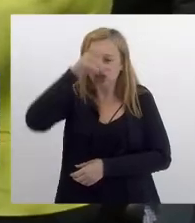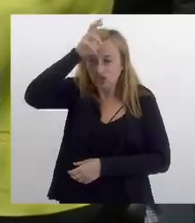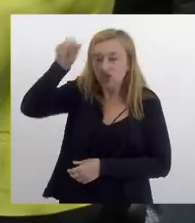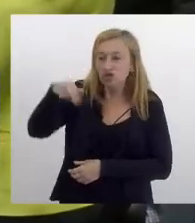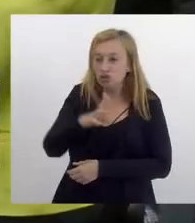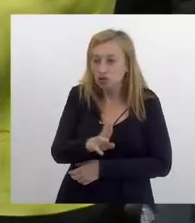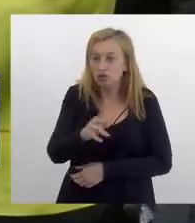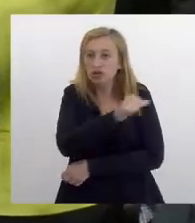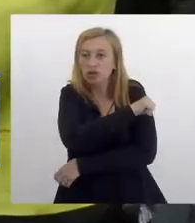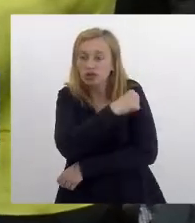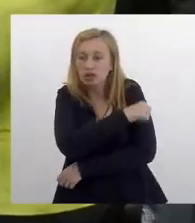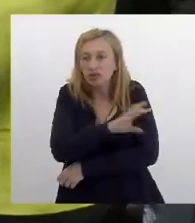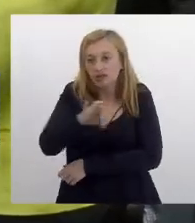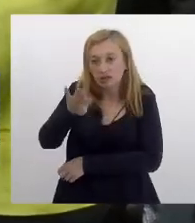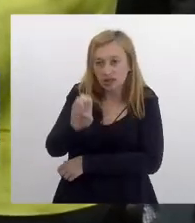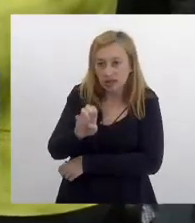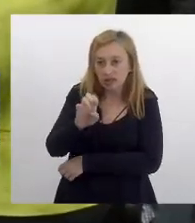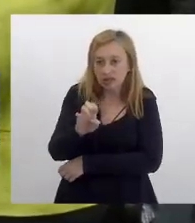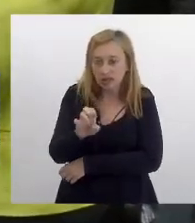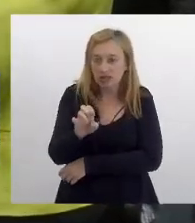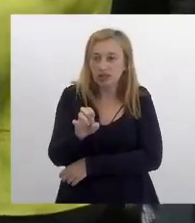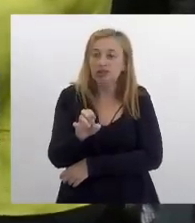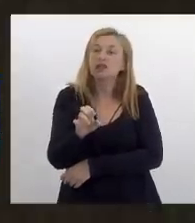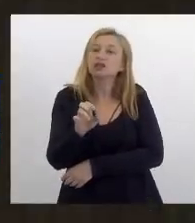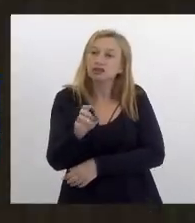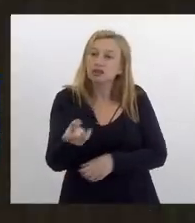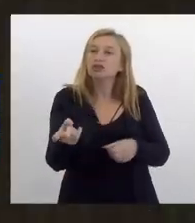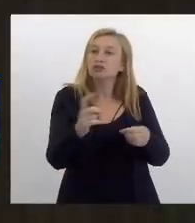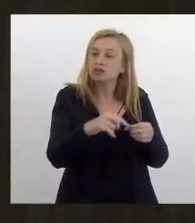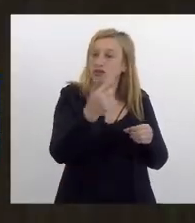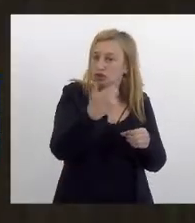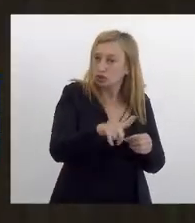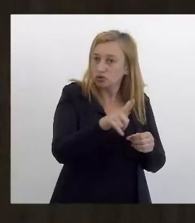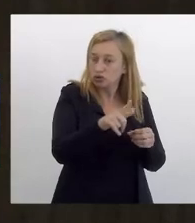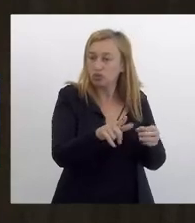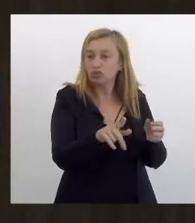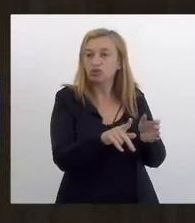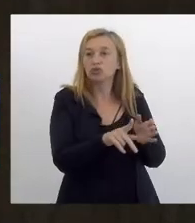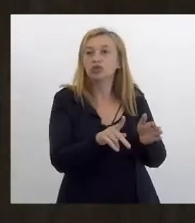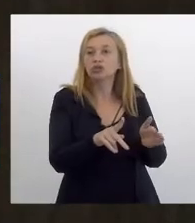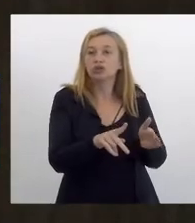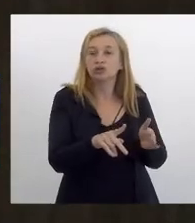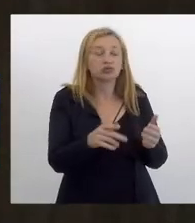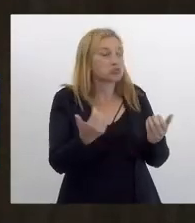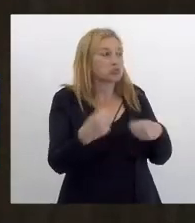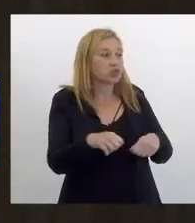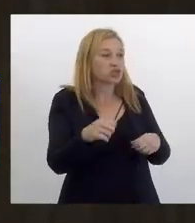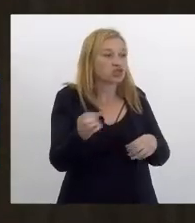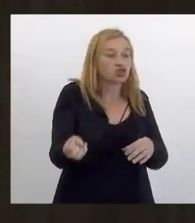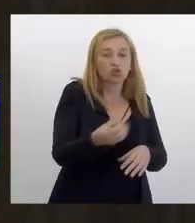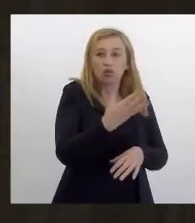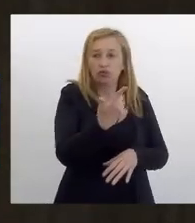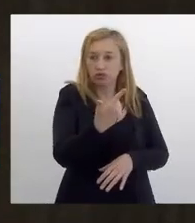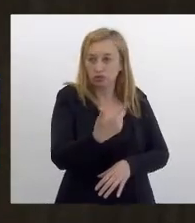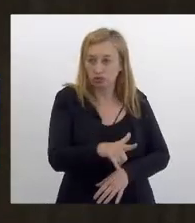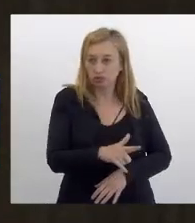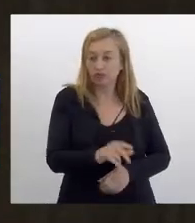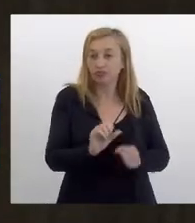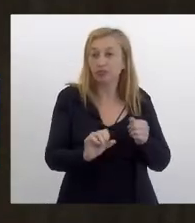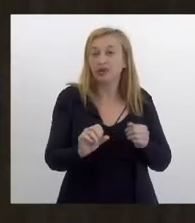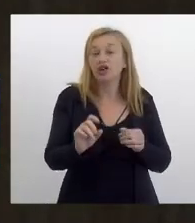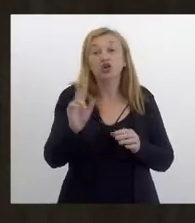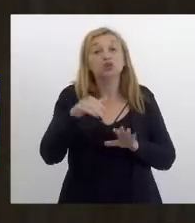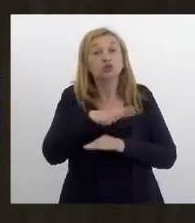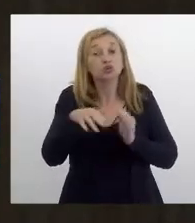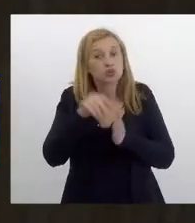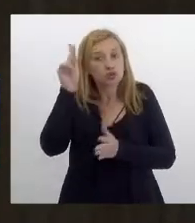Regiane, deputada Franciane, este republicado para que a deputada Zeidã não precise protocolar um novo. Eu fiz todo esse histórico para